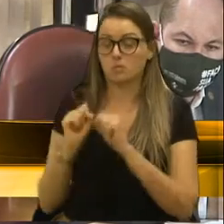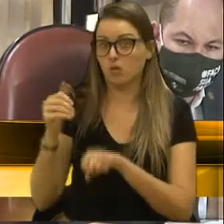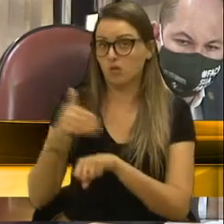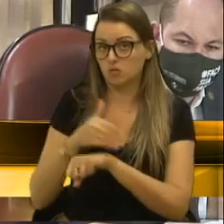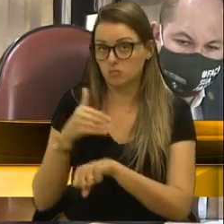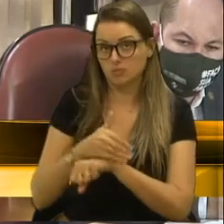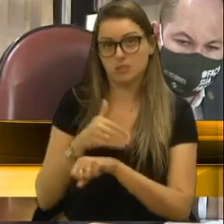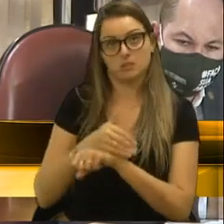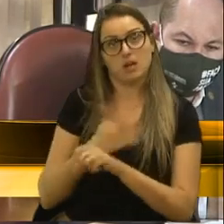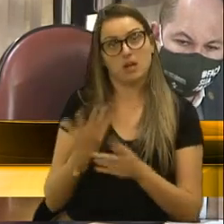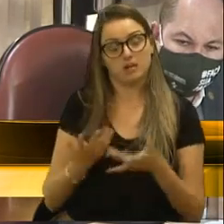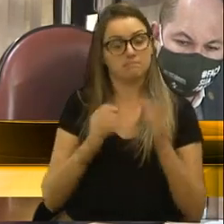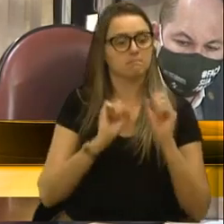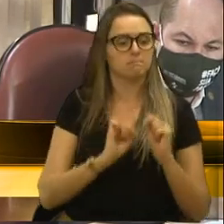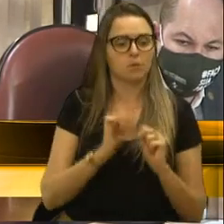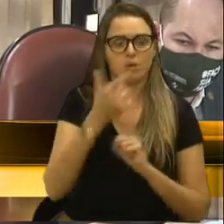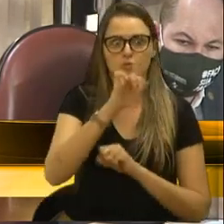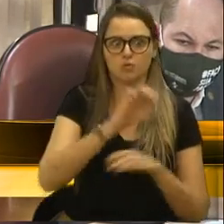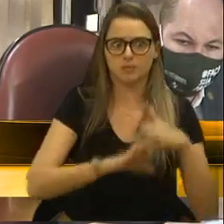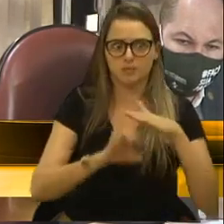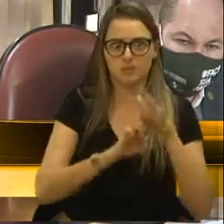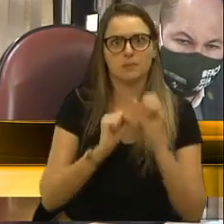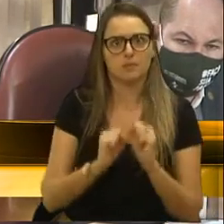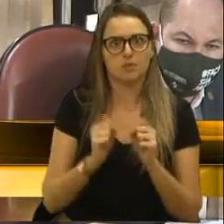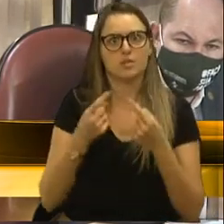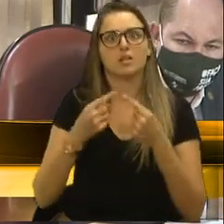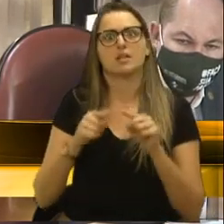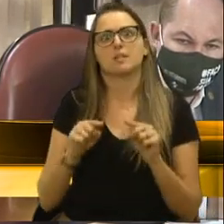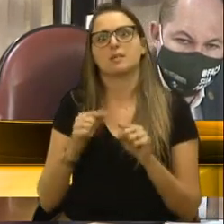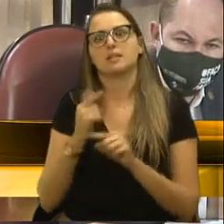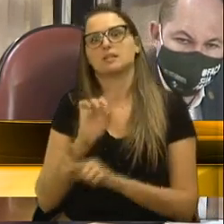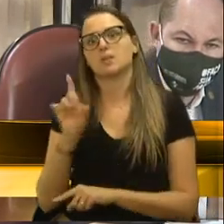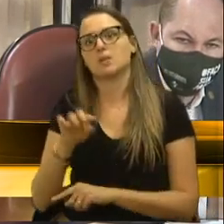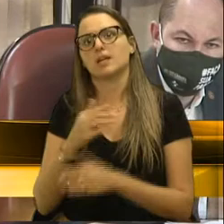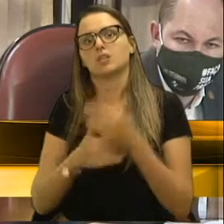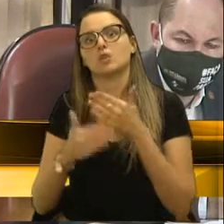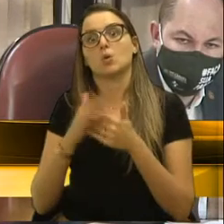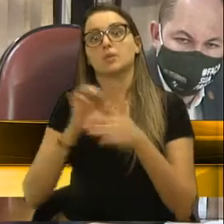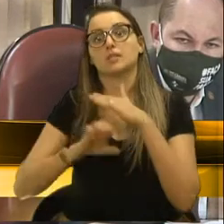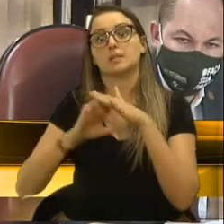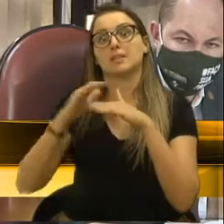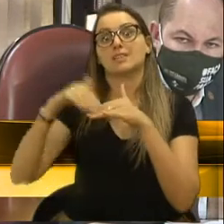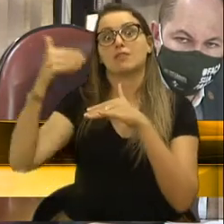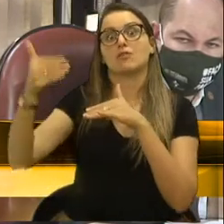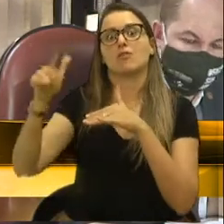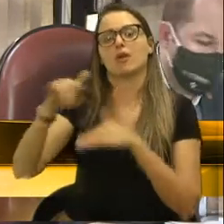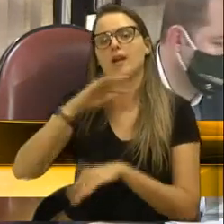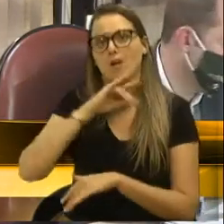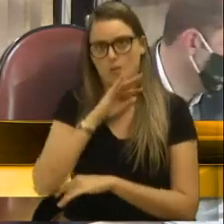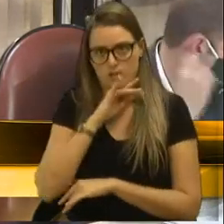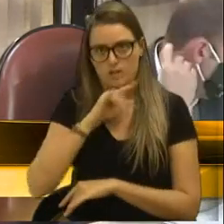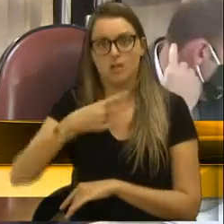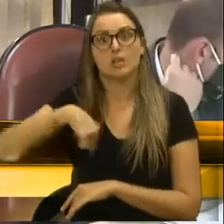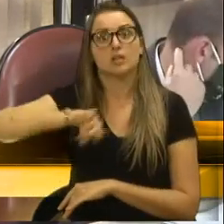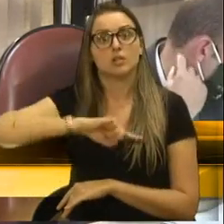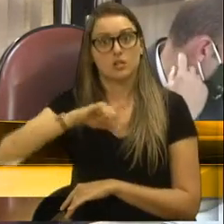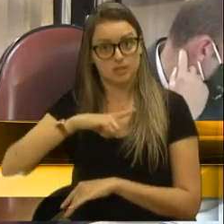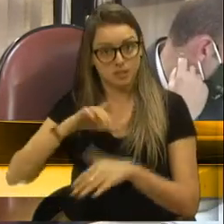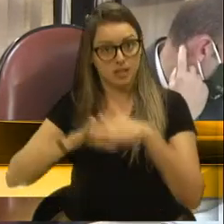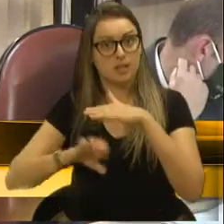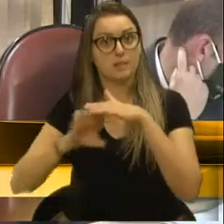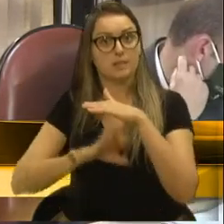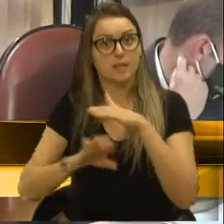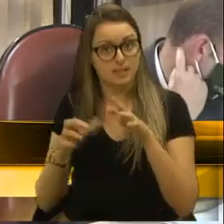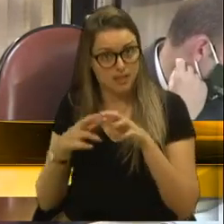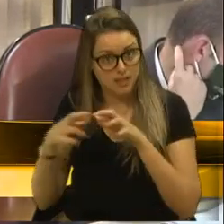empresas podem se habilitar. A gente não pode dizer que todos os forasteiros, as empresas de fora, são empresas ruins. A gente tem empresas, inclusive, aqui da região,